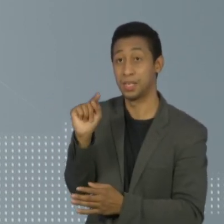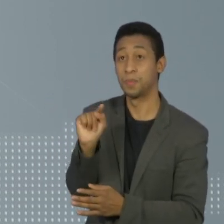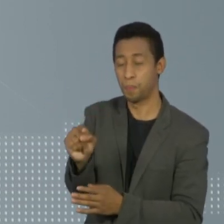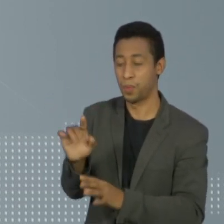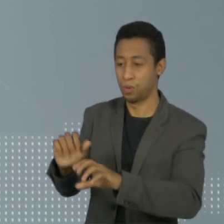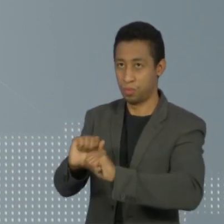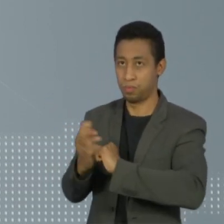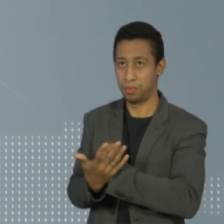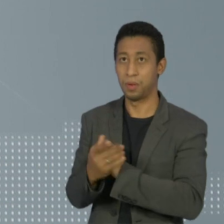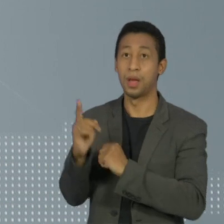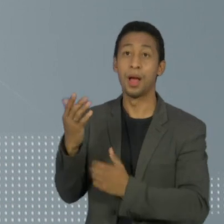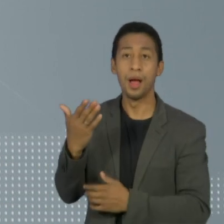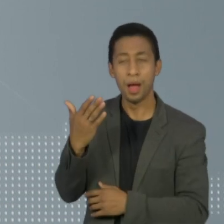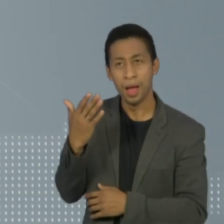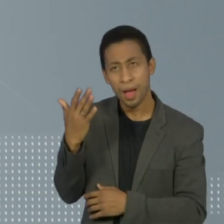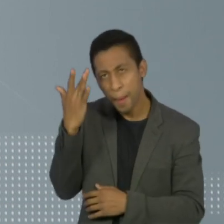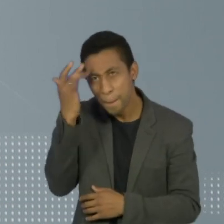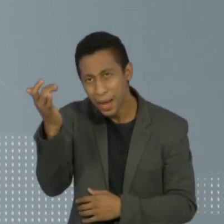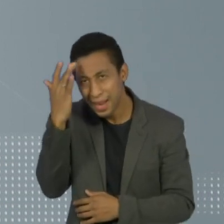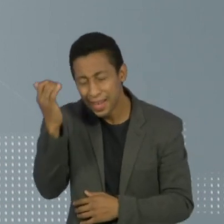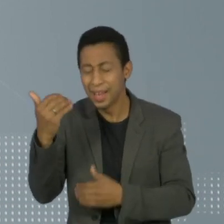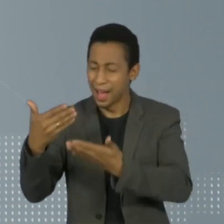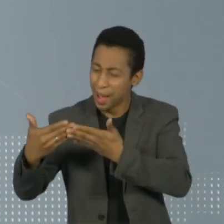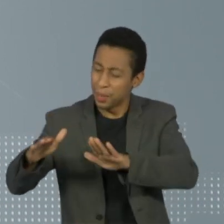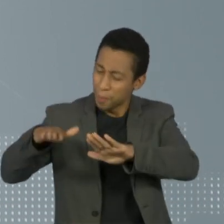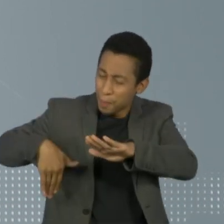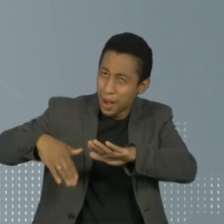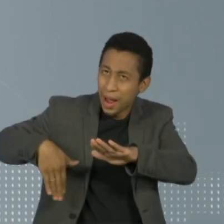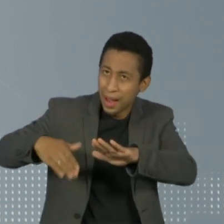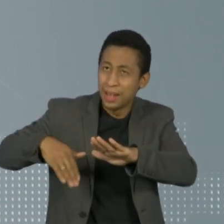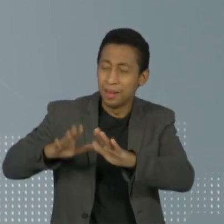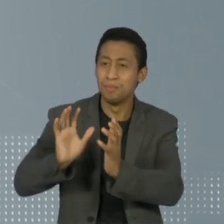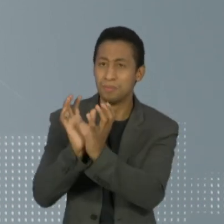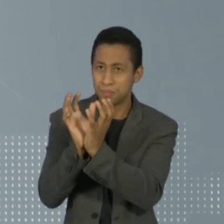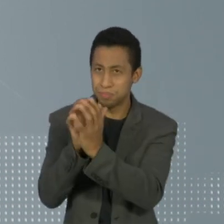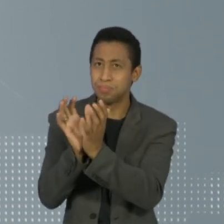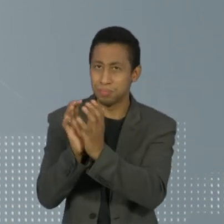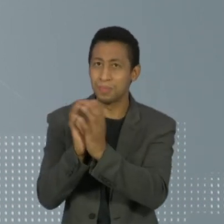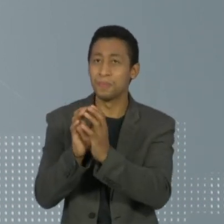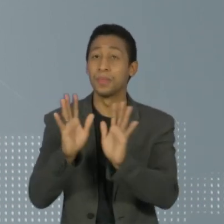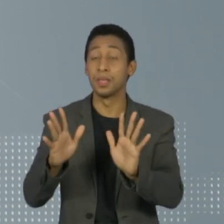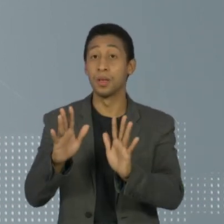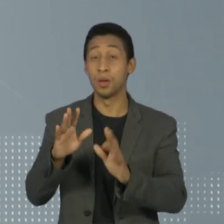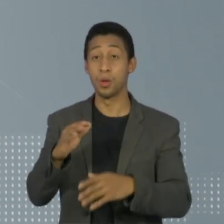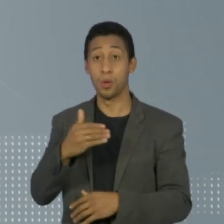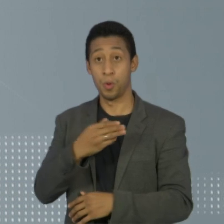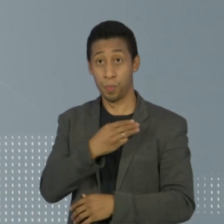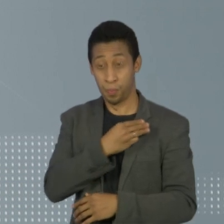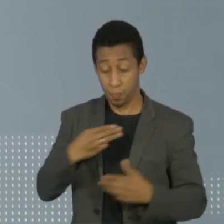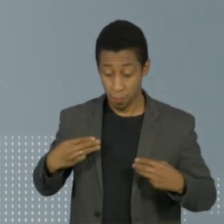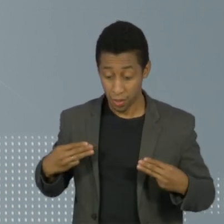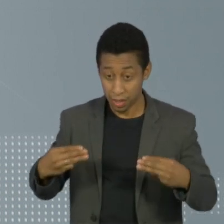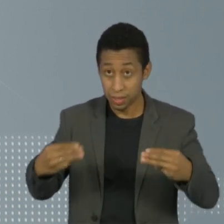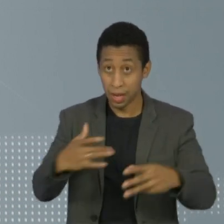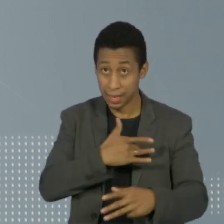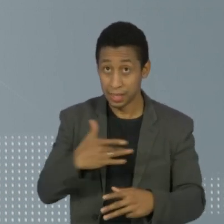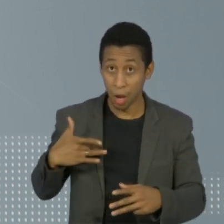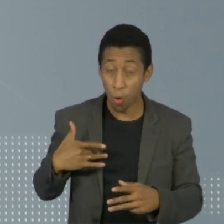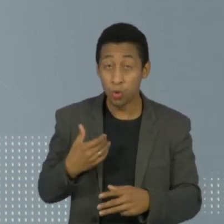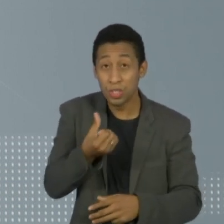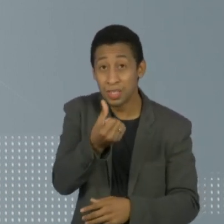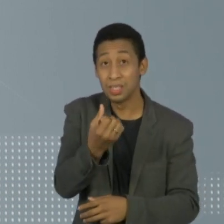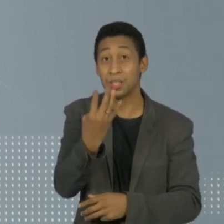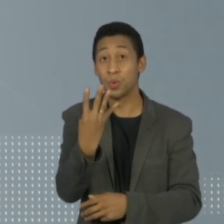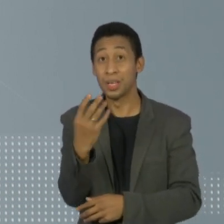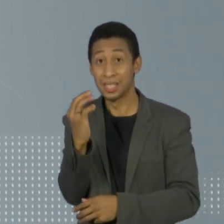a capital Recife passa a liberar o banho de mar e os quiosques na Orla. Segundo o Ministério da Saúde, são 643 mil pacientes em